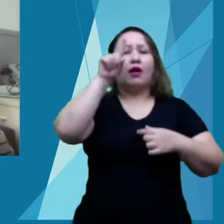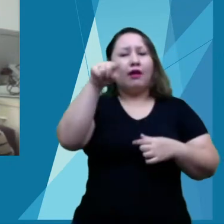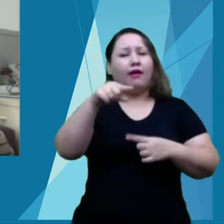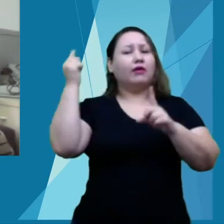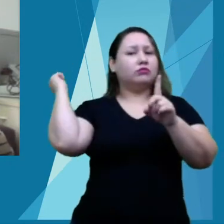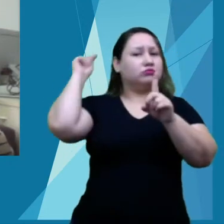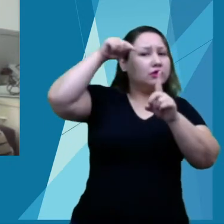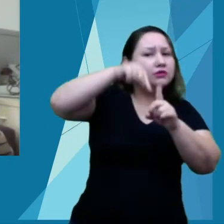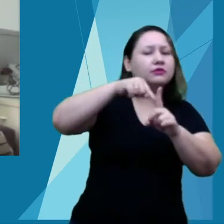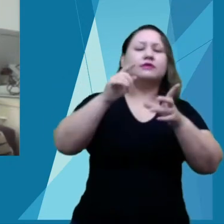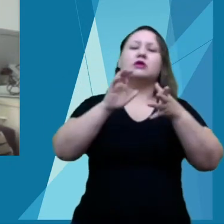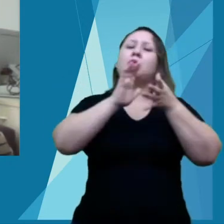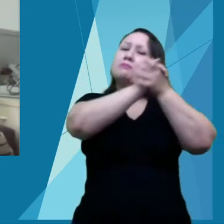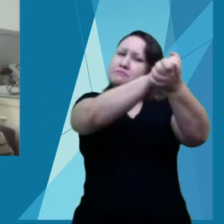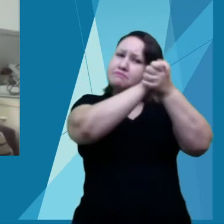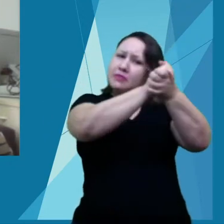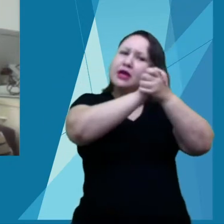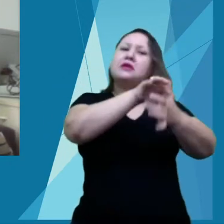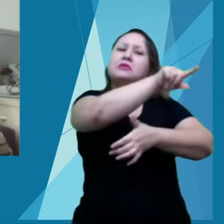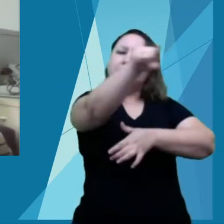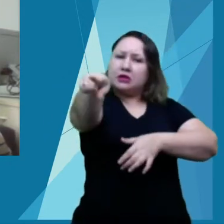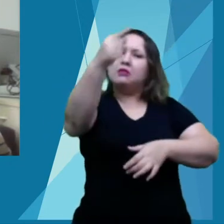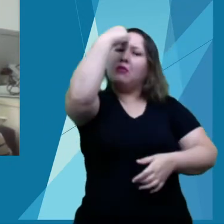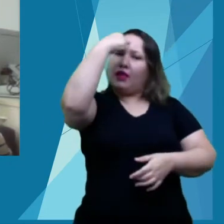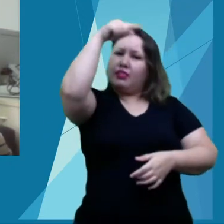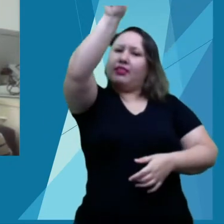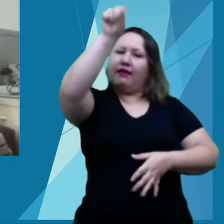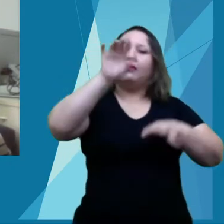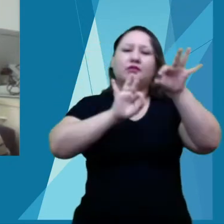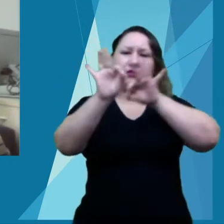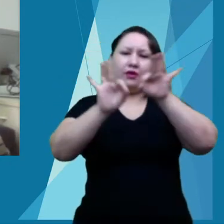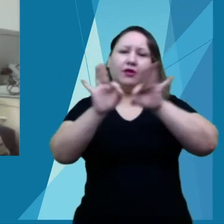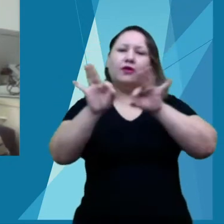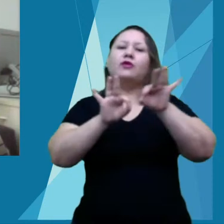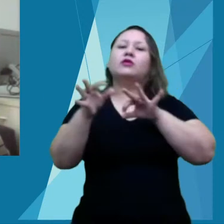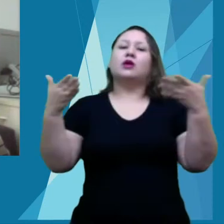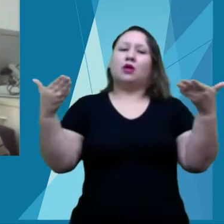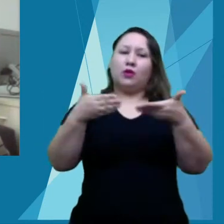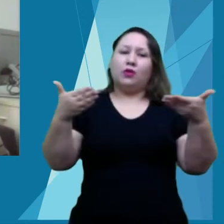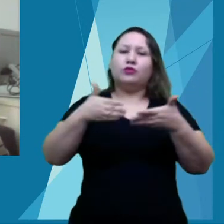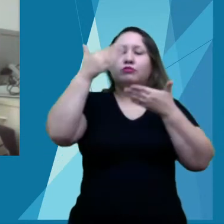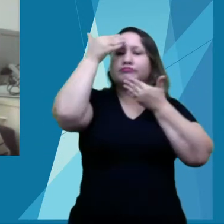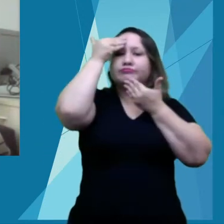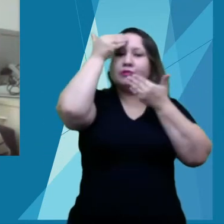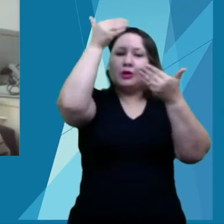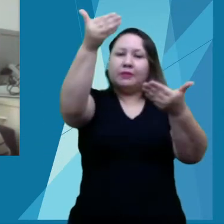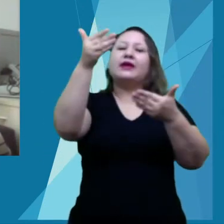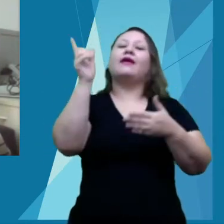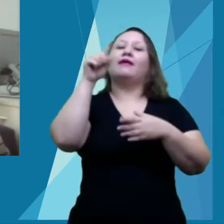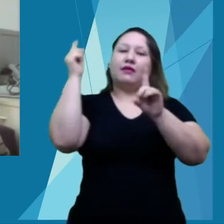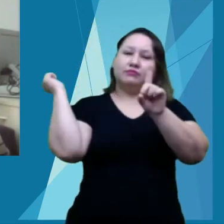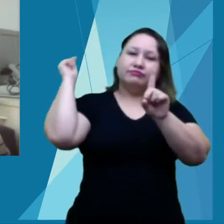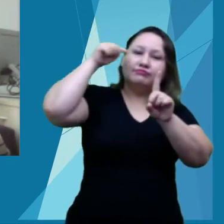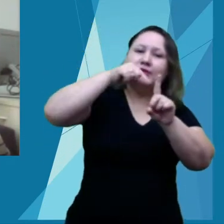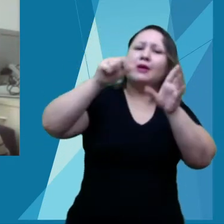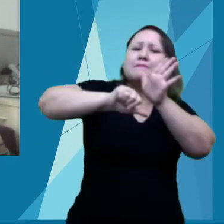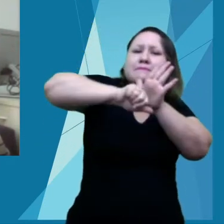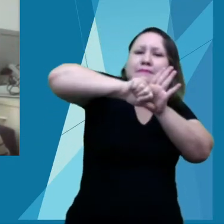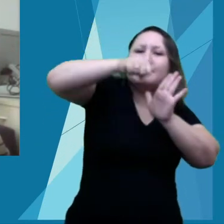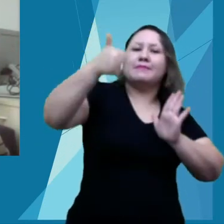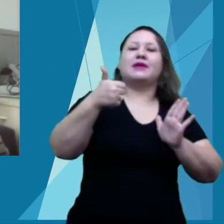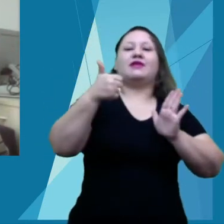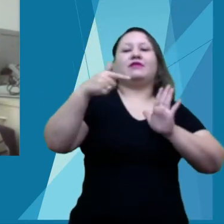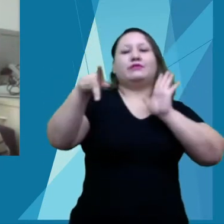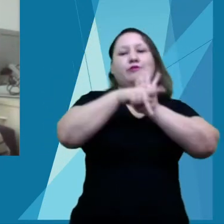parabenizo a todos pela organização do evento que se inicia agora no grande desafio de ser, pela primeira vez, totalmente